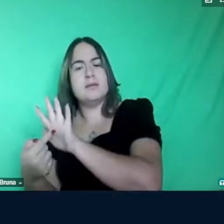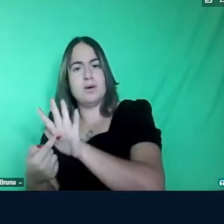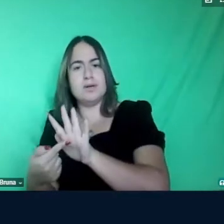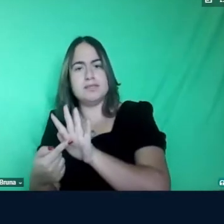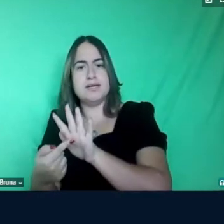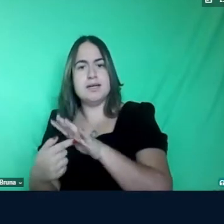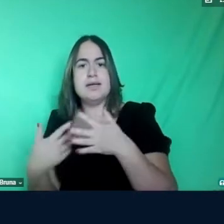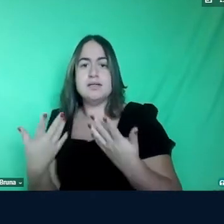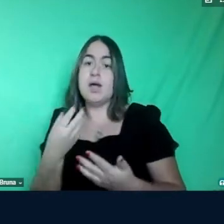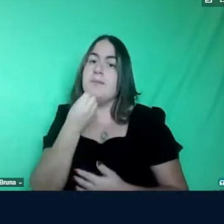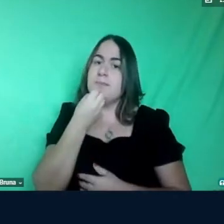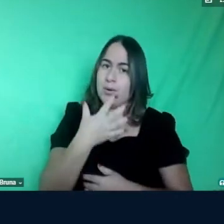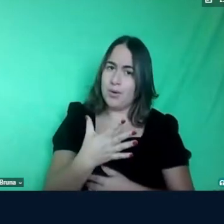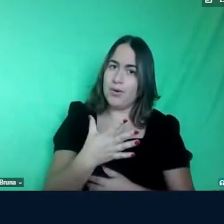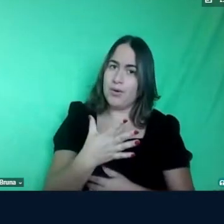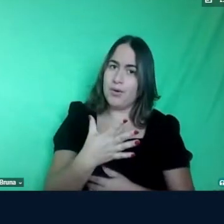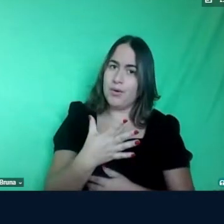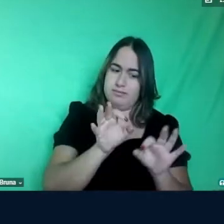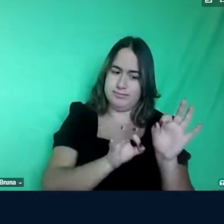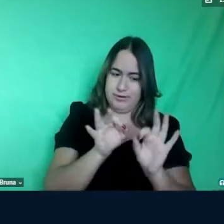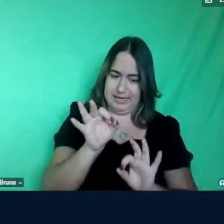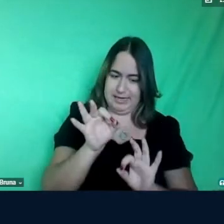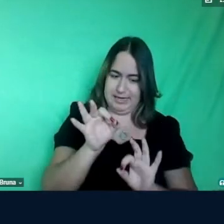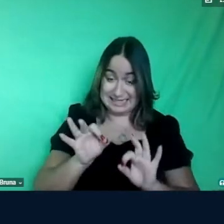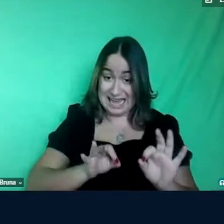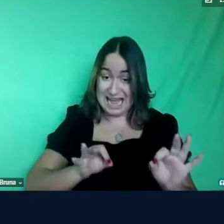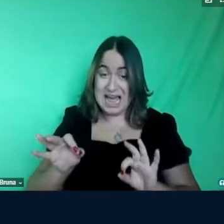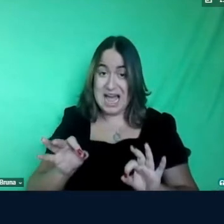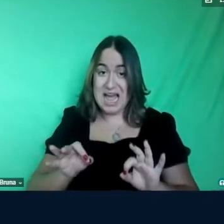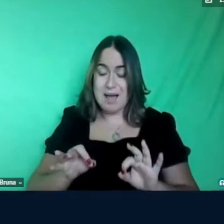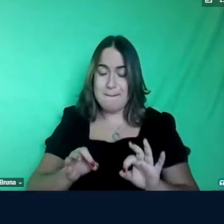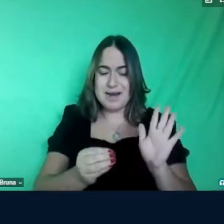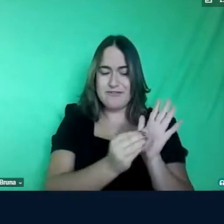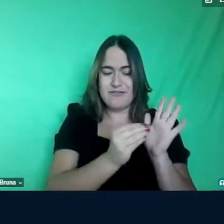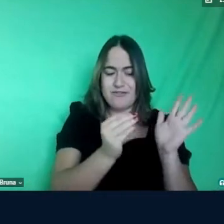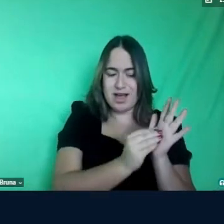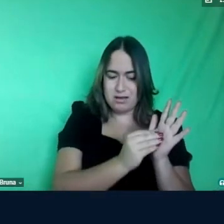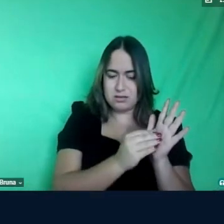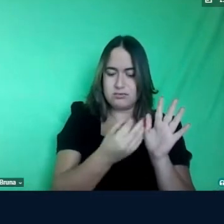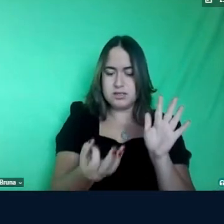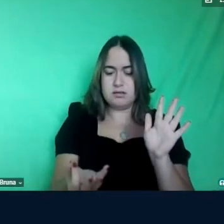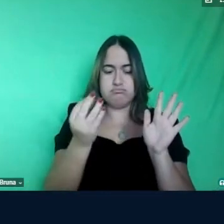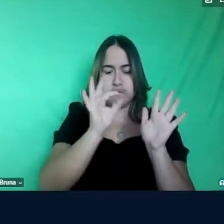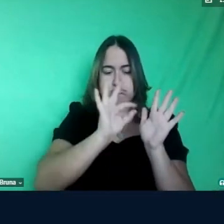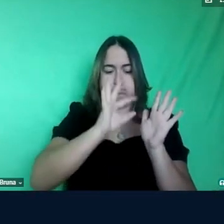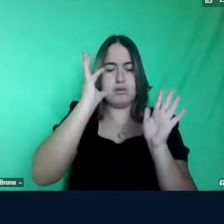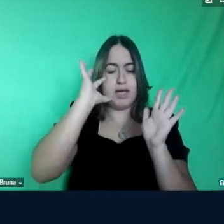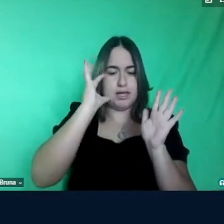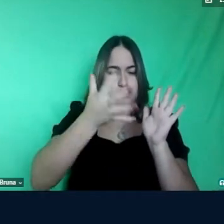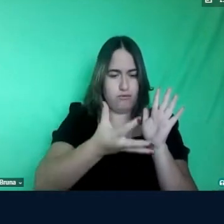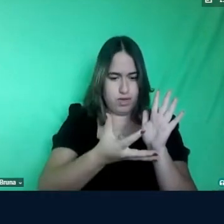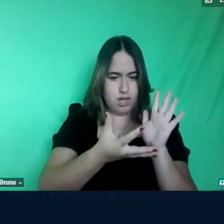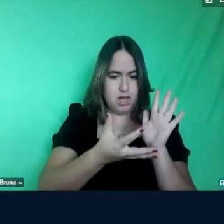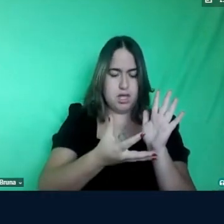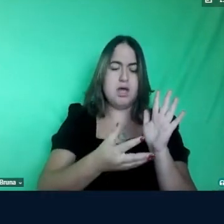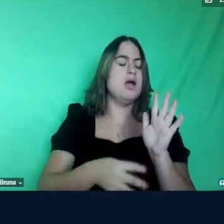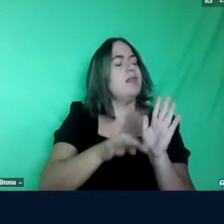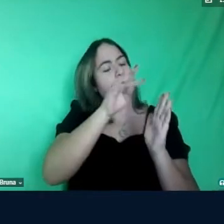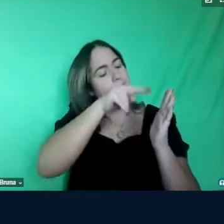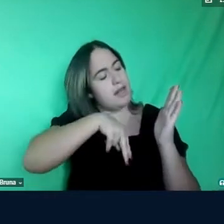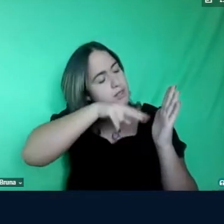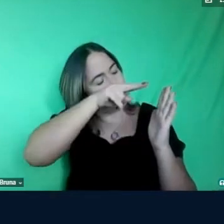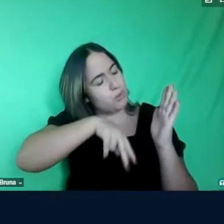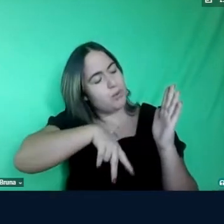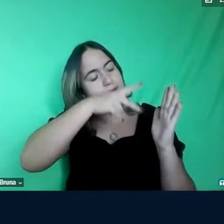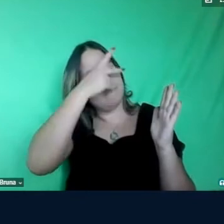encaixar para não para tampar esses buracos possíveis na hora de da leitura das pessoas que estão mais ou menos